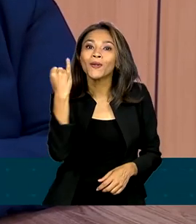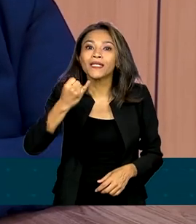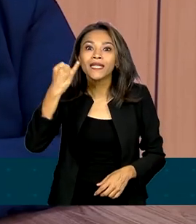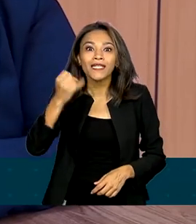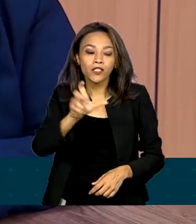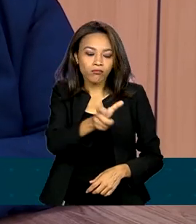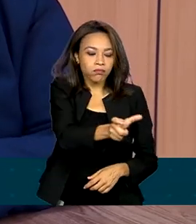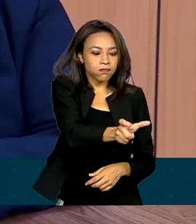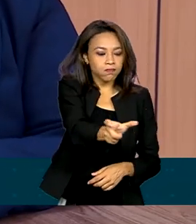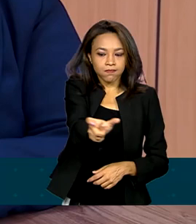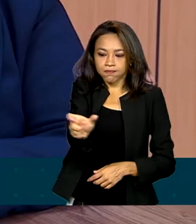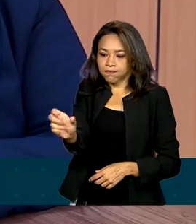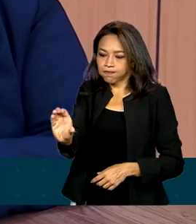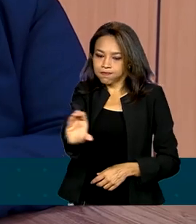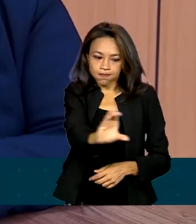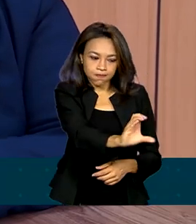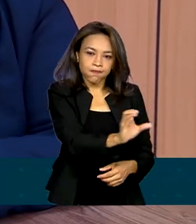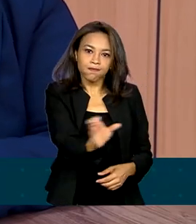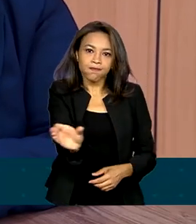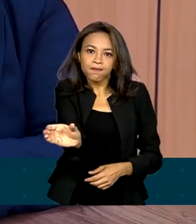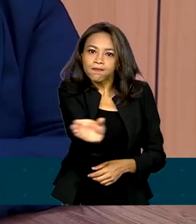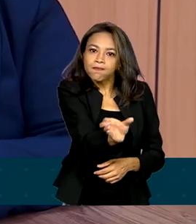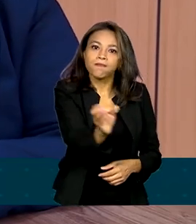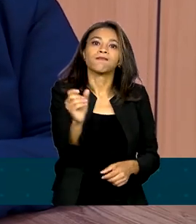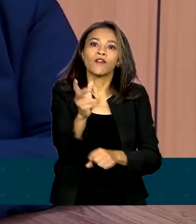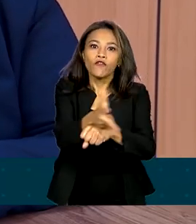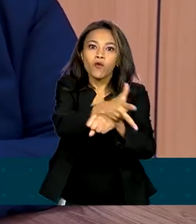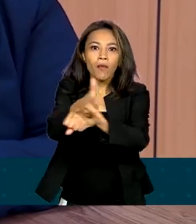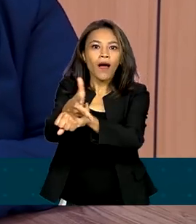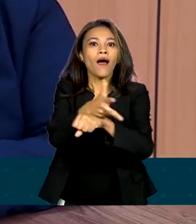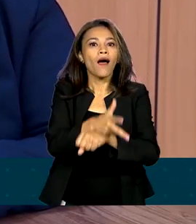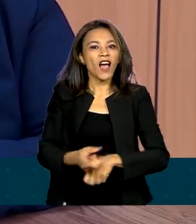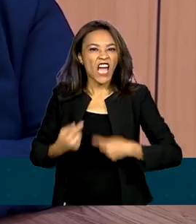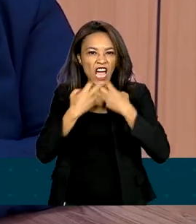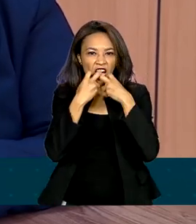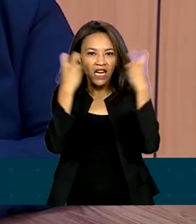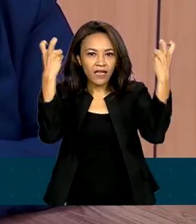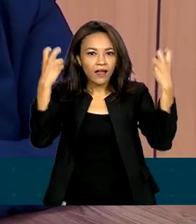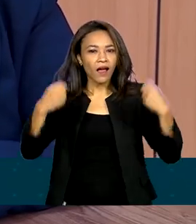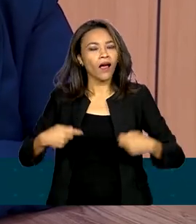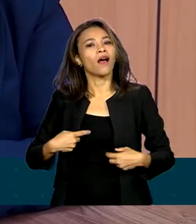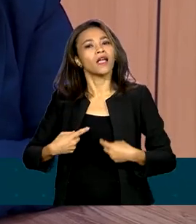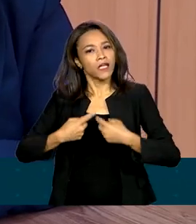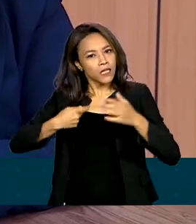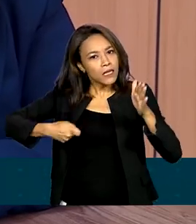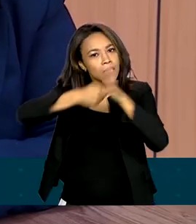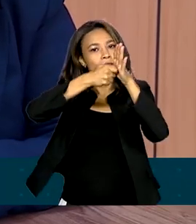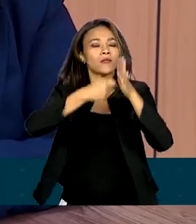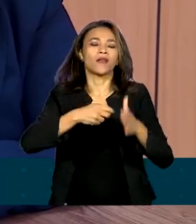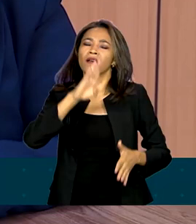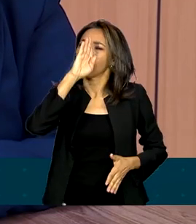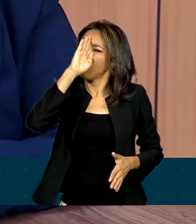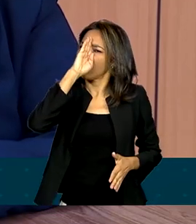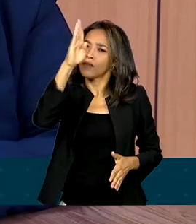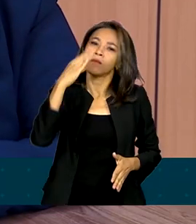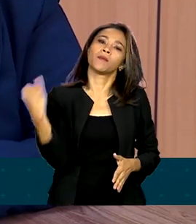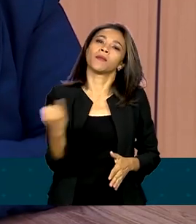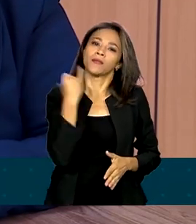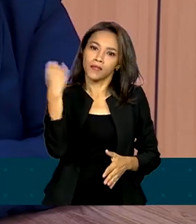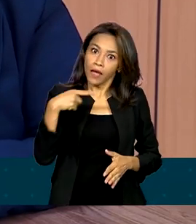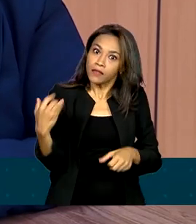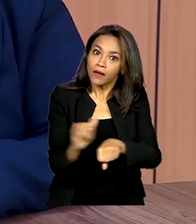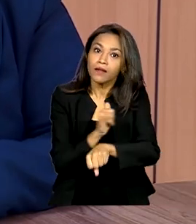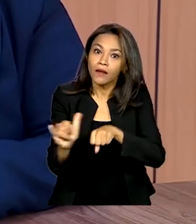gravar, gritar, denunciar. Eu acho que é fundamental e é estratégico para que a gente